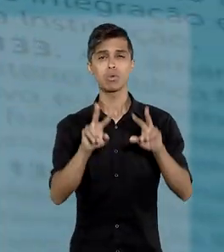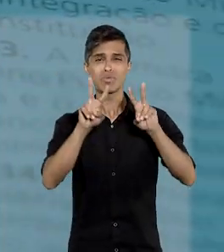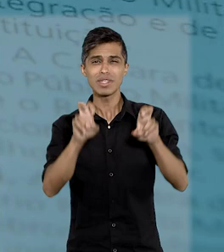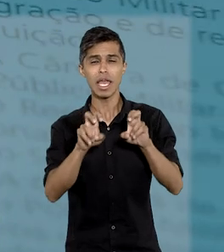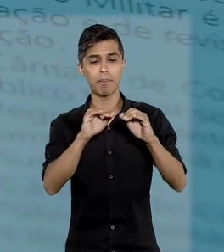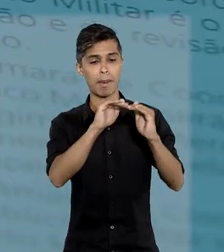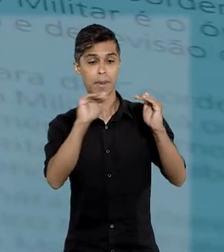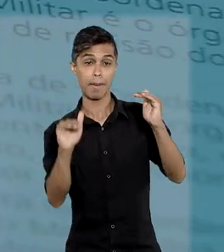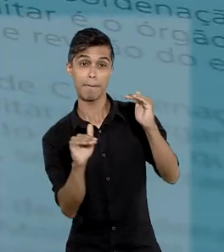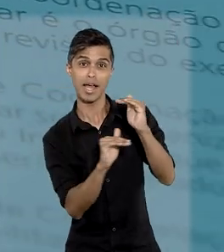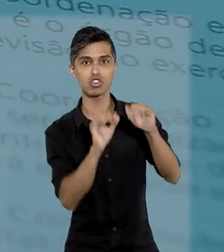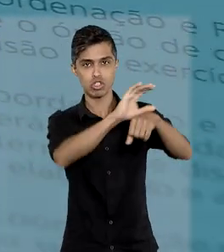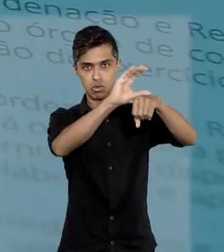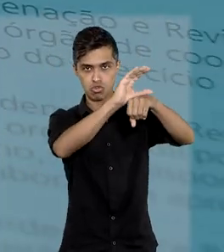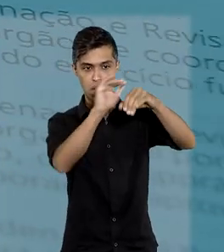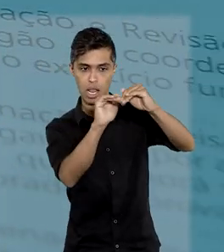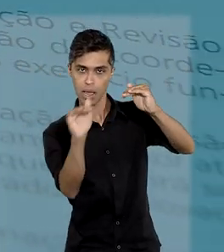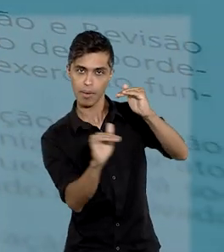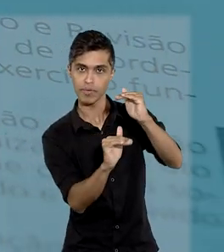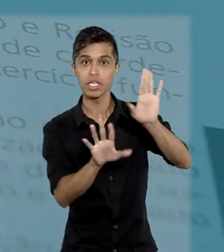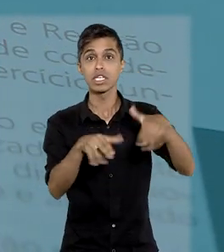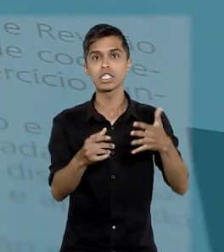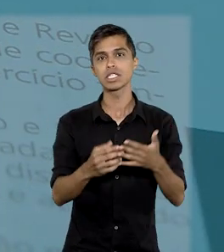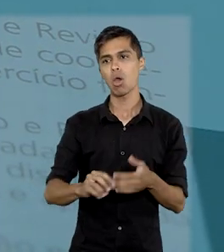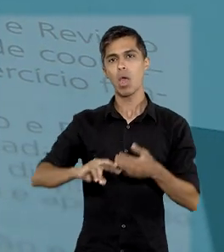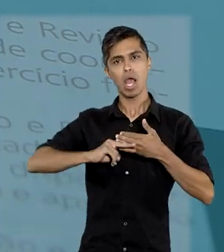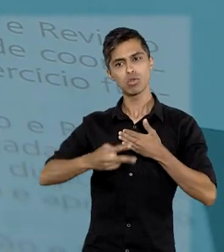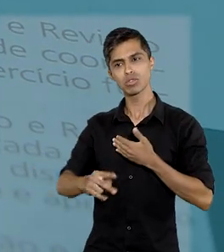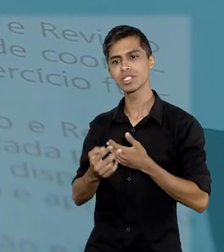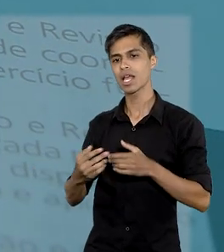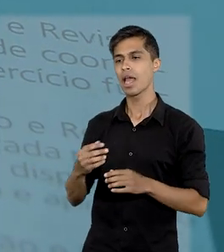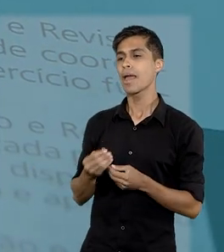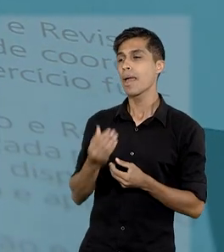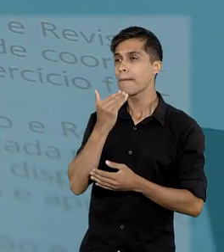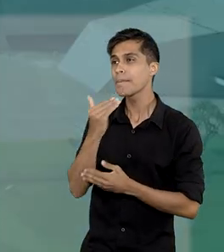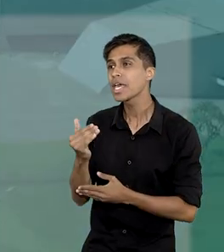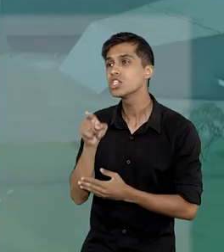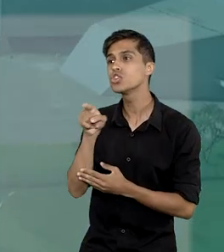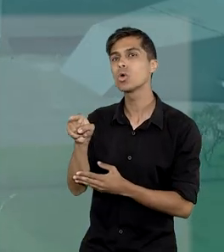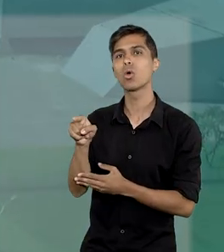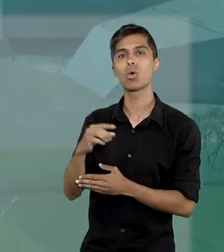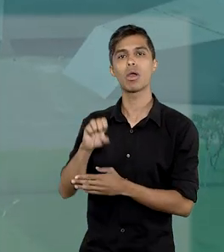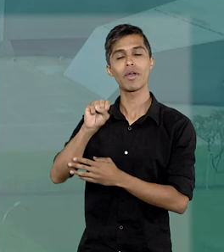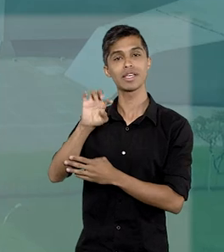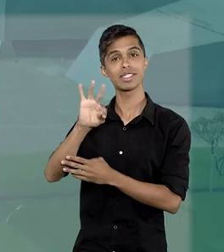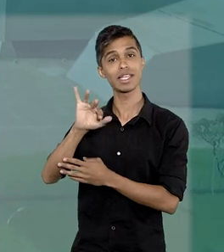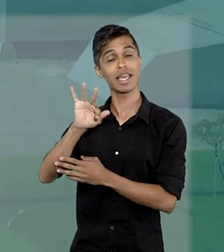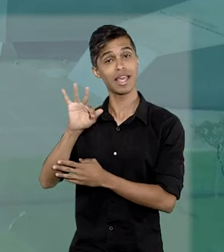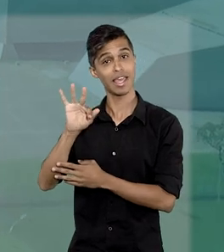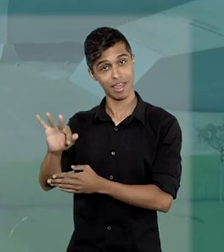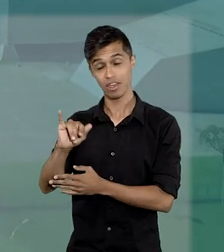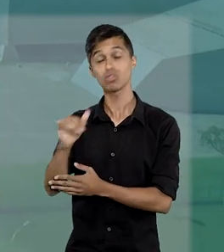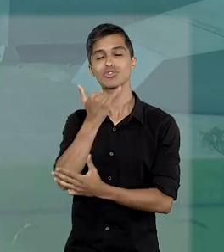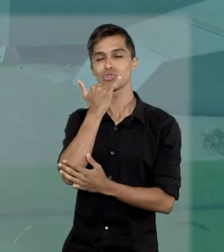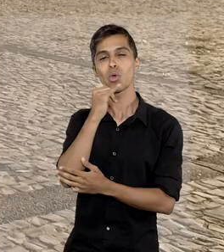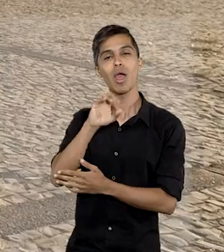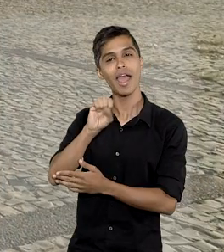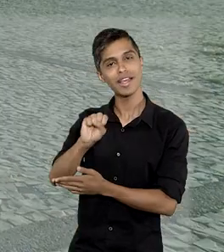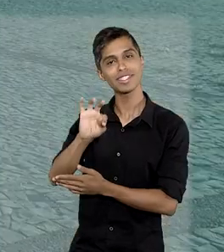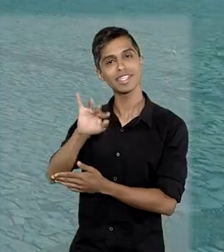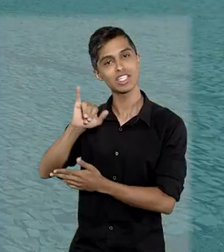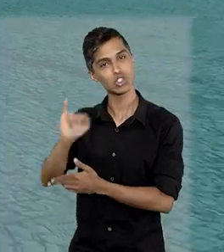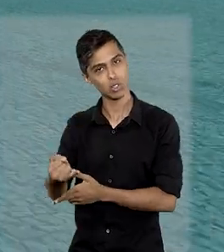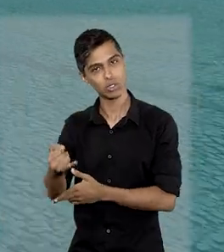questão infraconstitucional, a solicitação da extensão dessa suspensão é feita ao Superior Tribunal de Justiça.